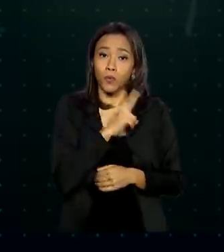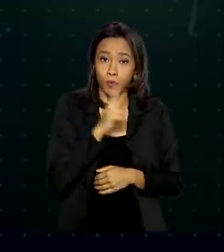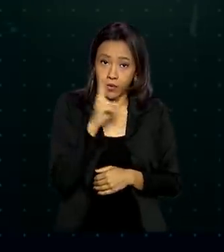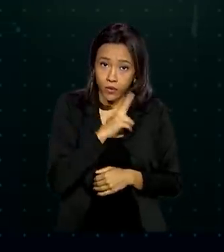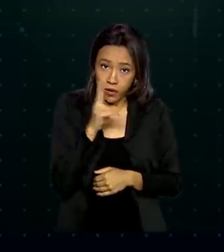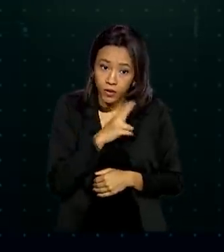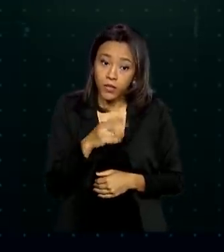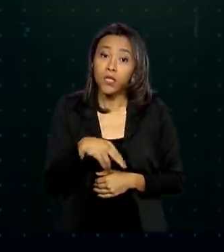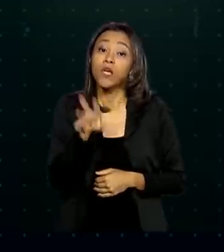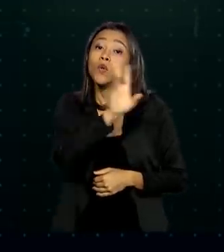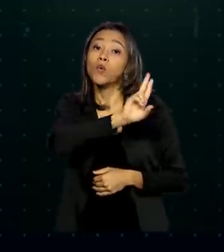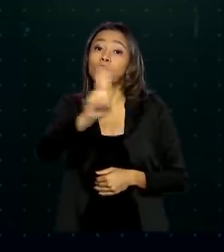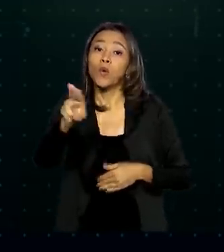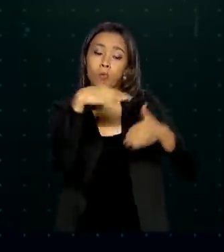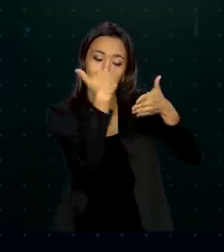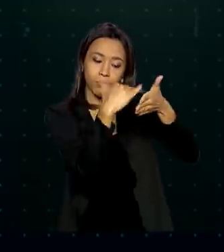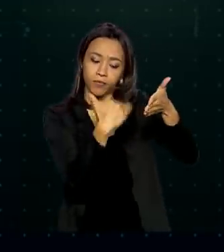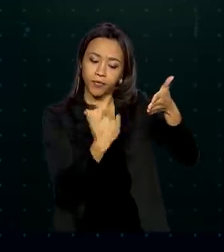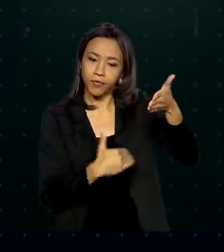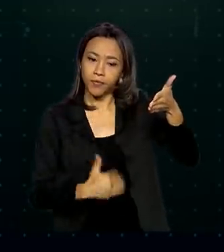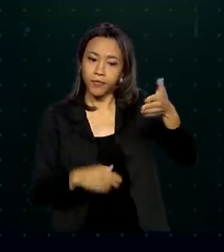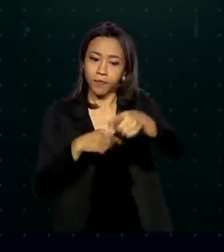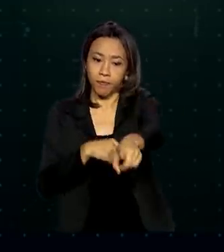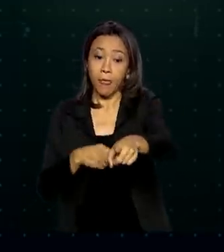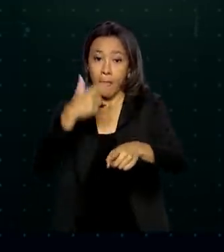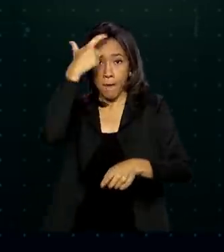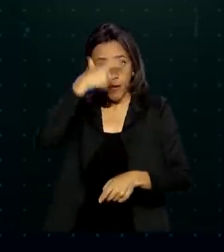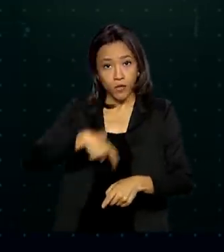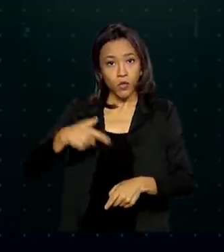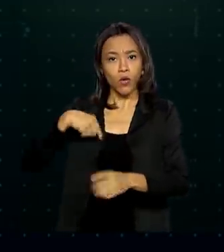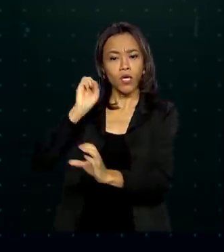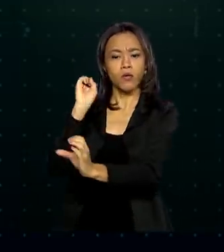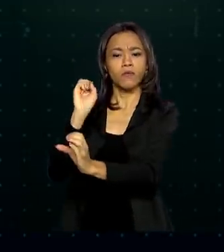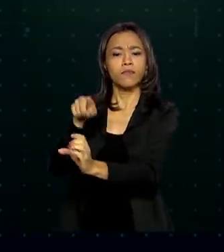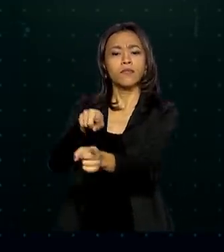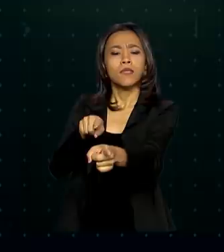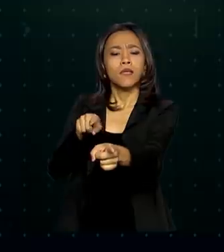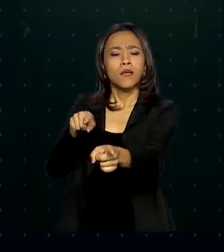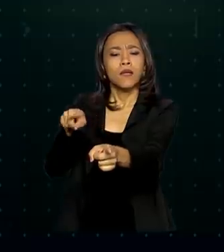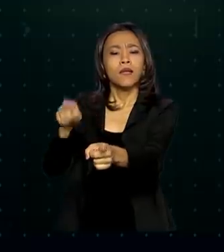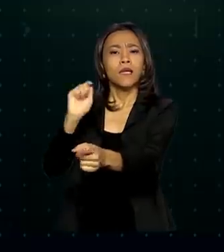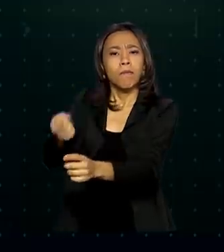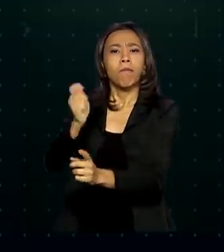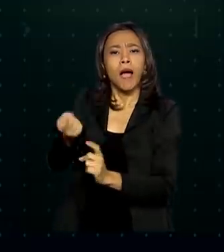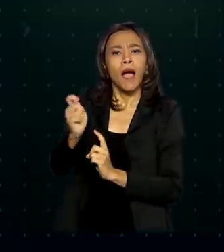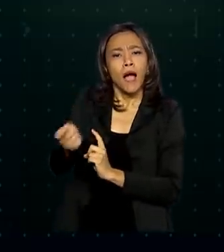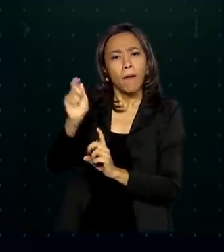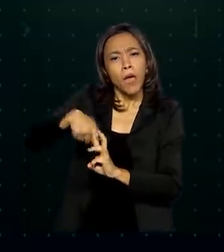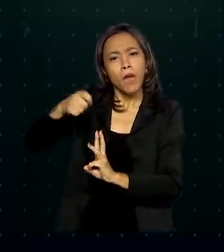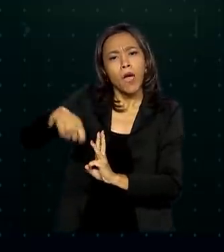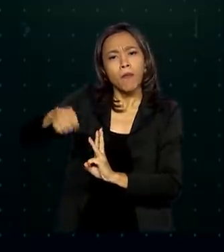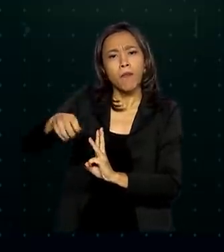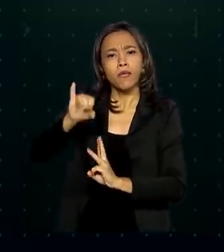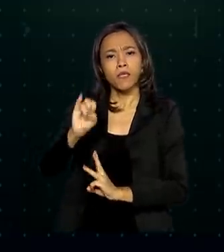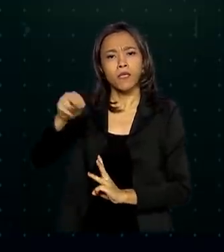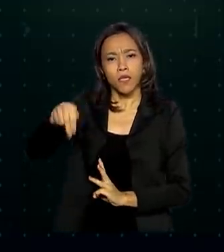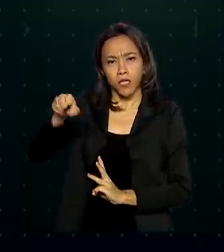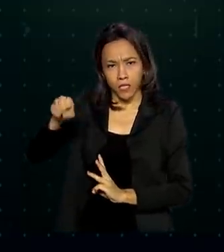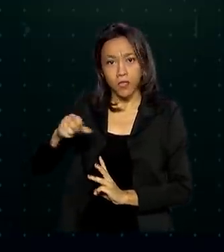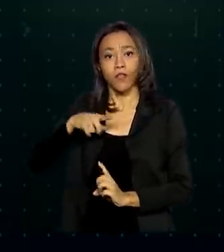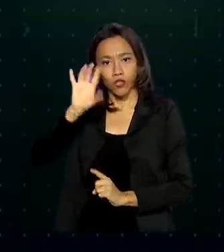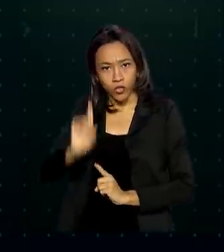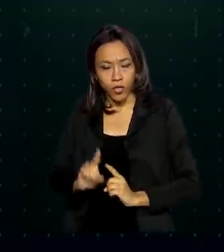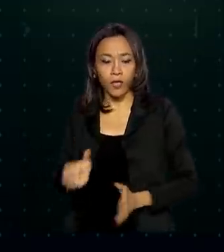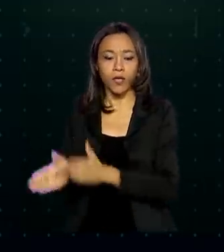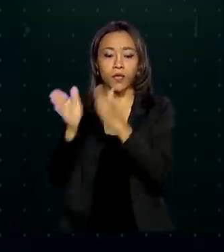Também estão na lista de beneficiários, o contribuinte individual ou facultativo da Previdência Social, o trabalhador informal